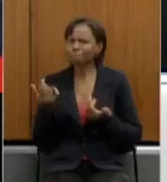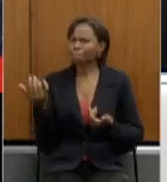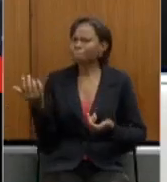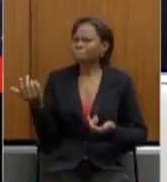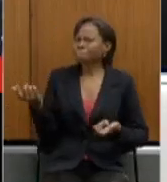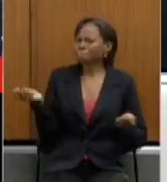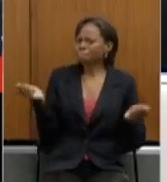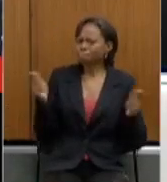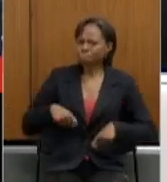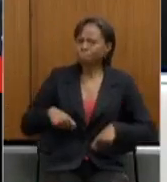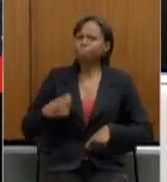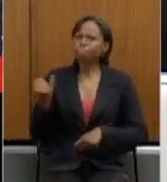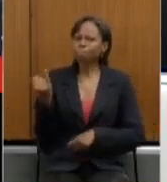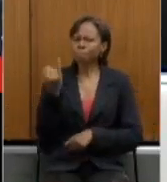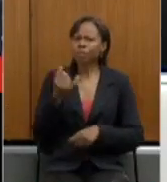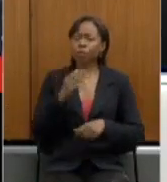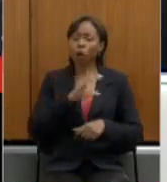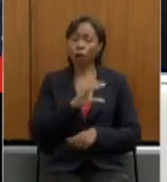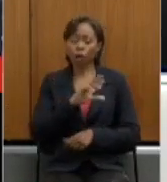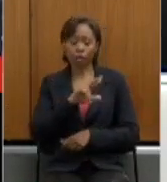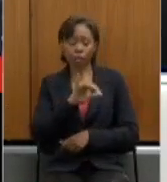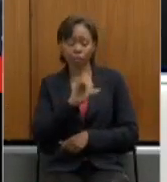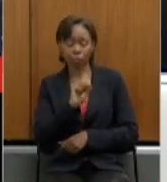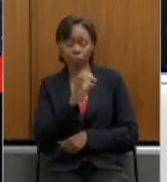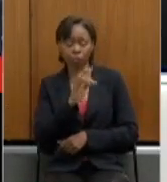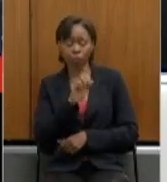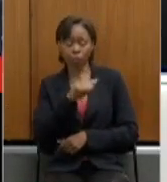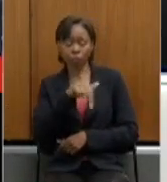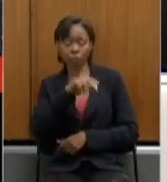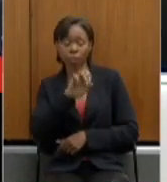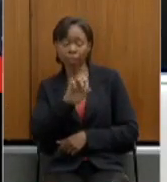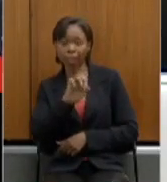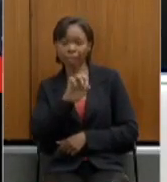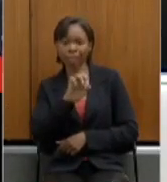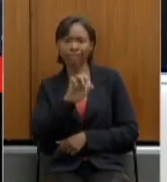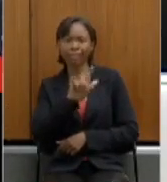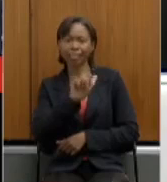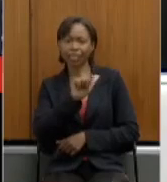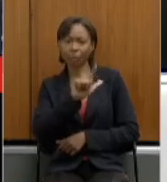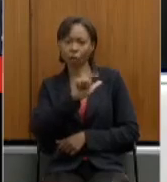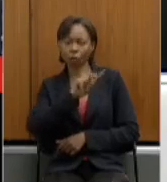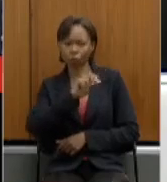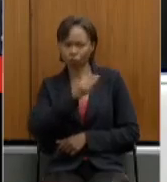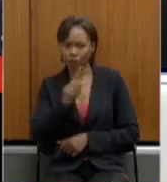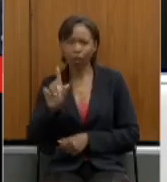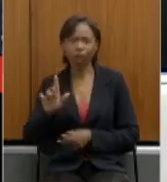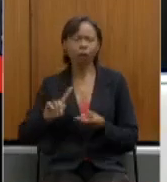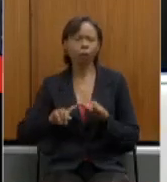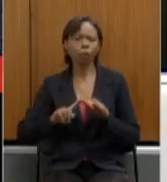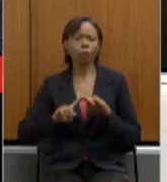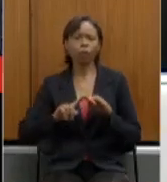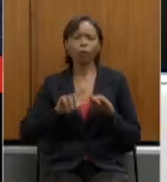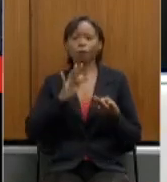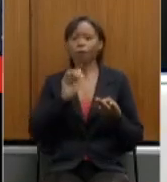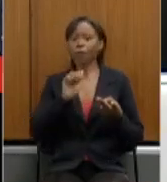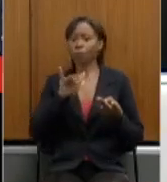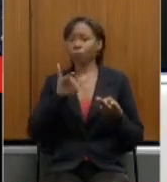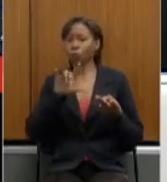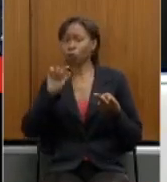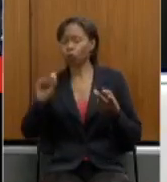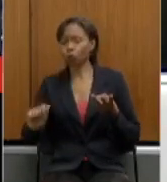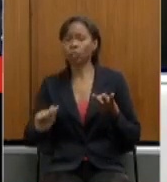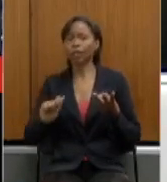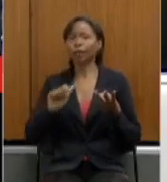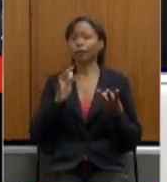Cristiana Galvão também a deputada Fabiola Mansur o deputado Frederico Antunes e também o doutor Eduardo